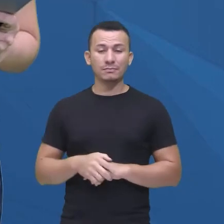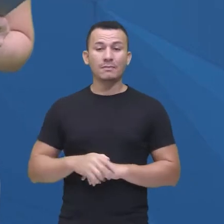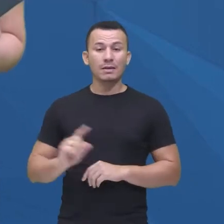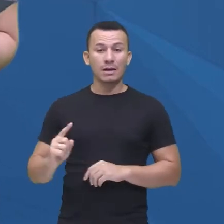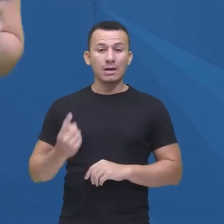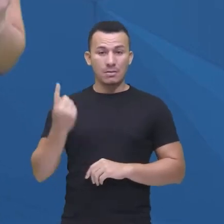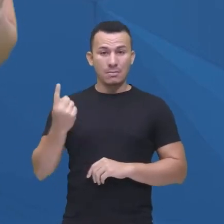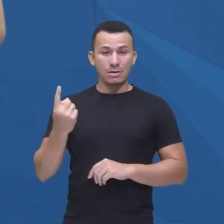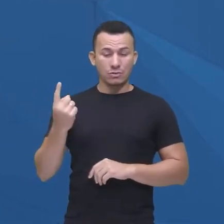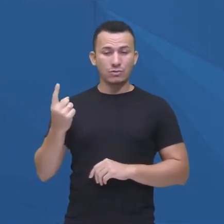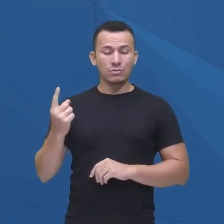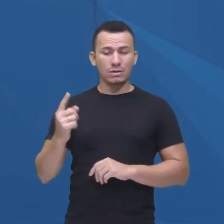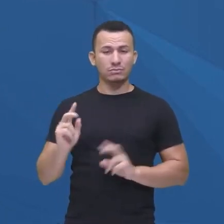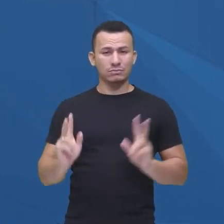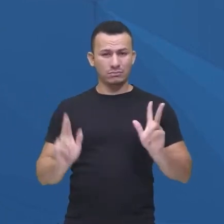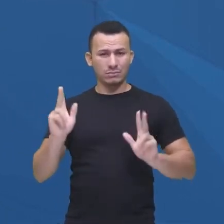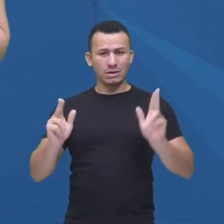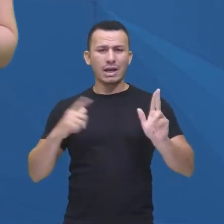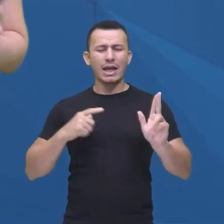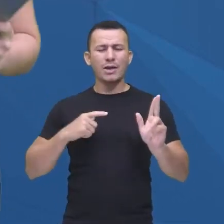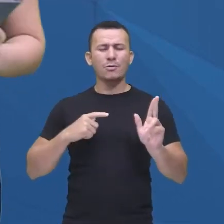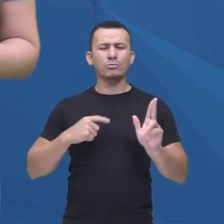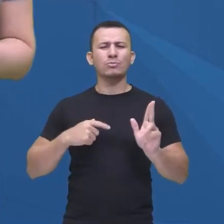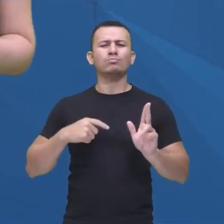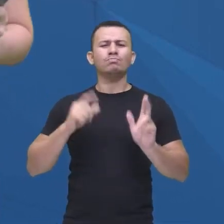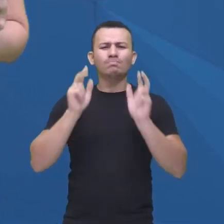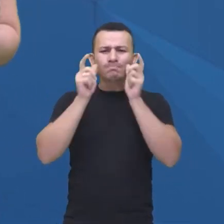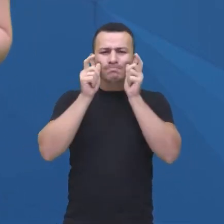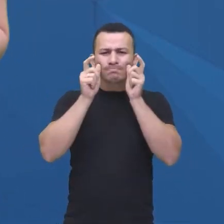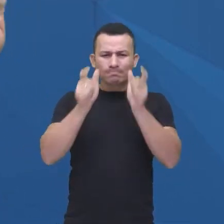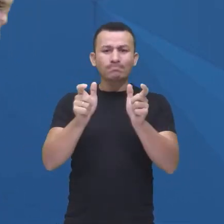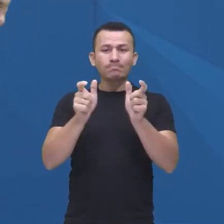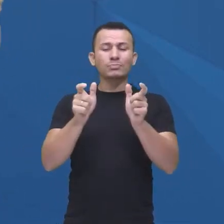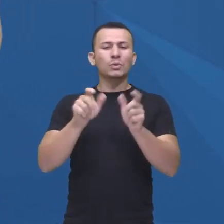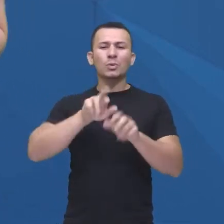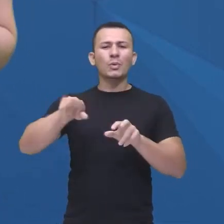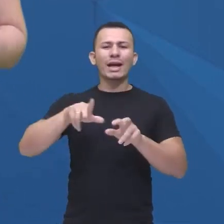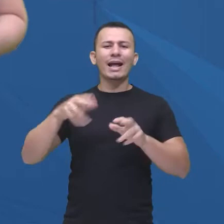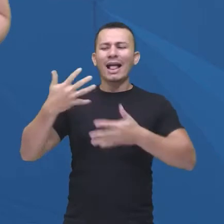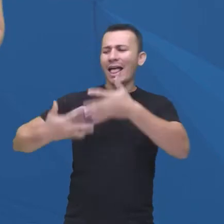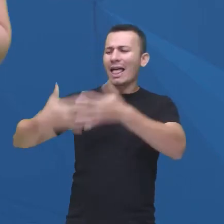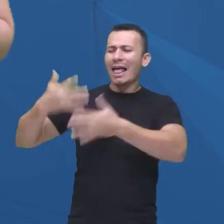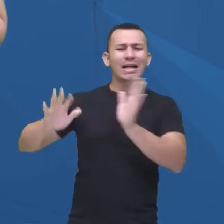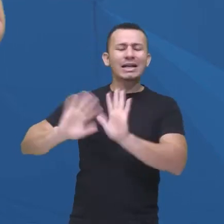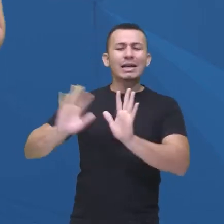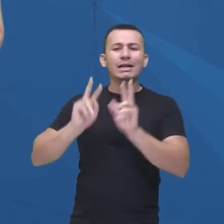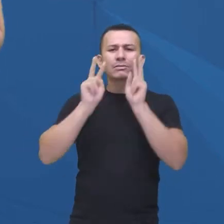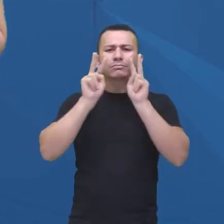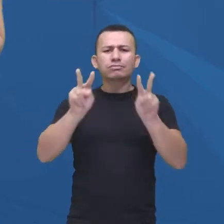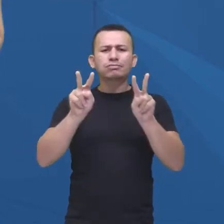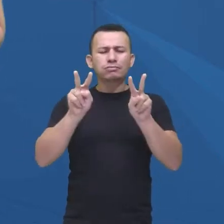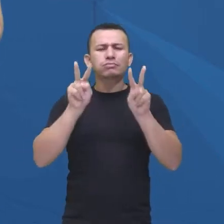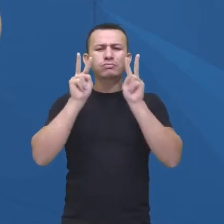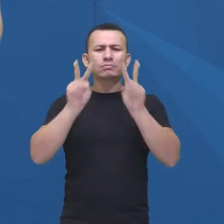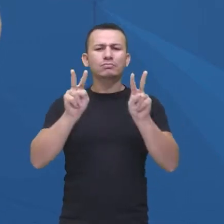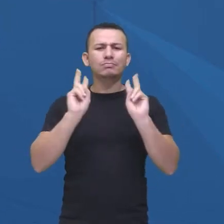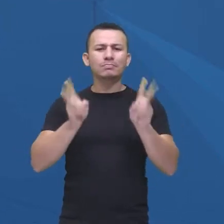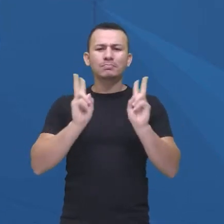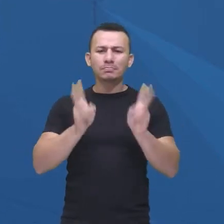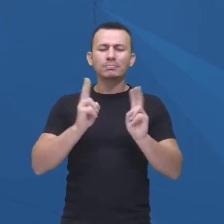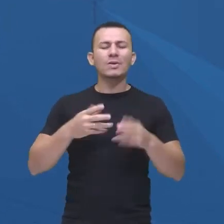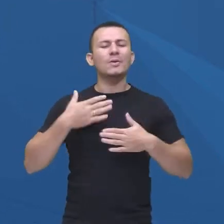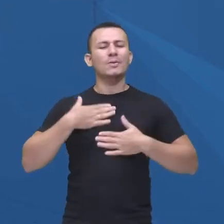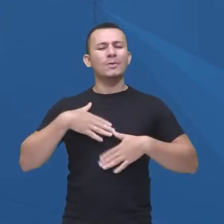daí é aquela que eu assisto concentradíssima, não quero ninguém ali me interrompendo, gosto de assistir pra